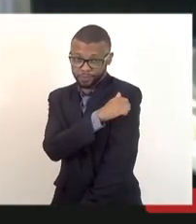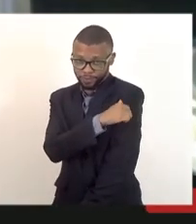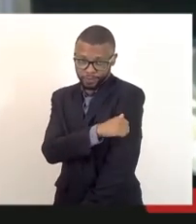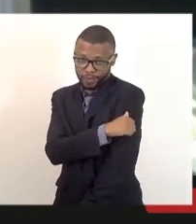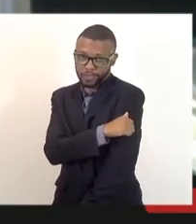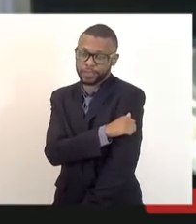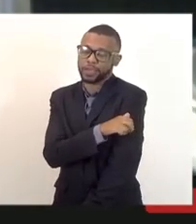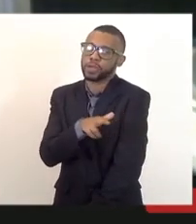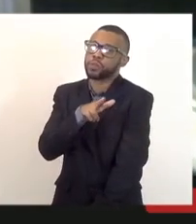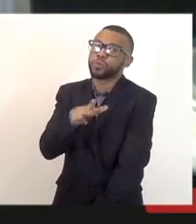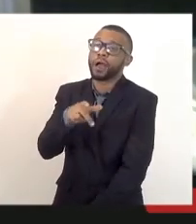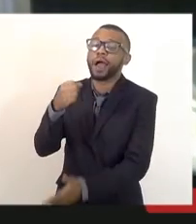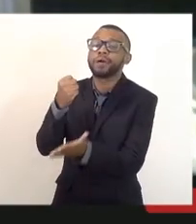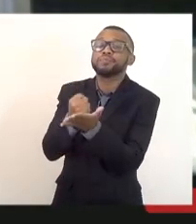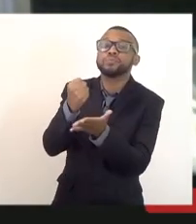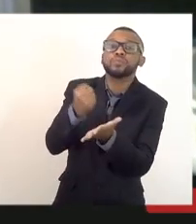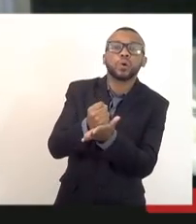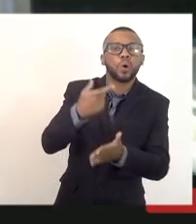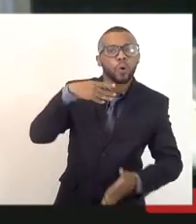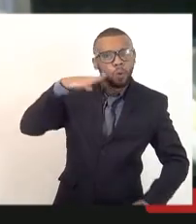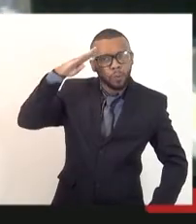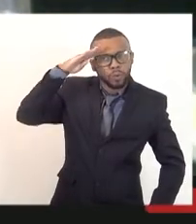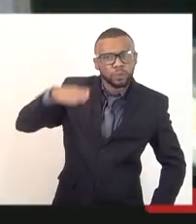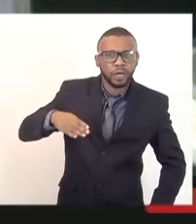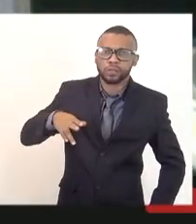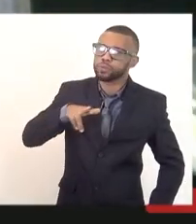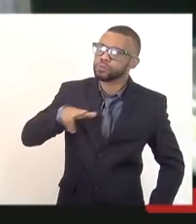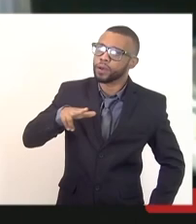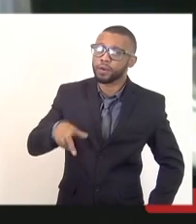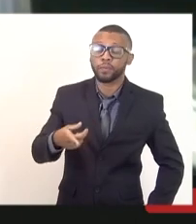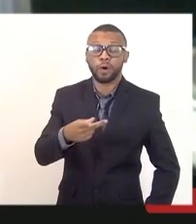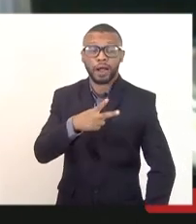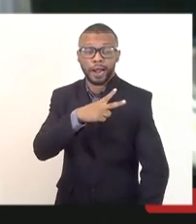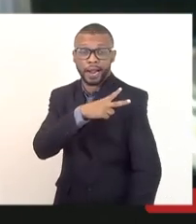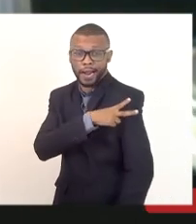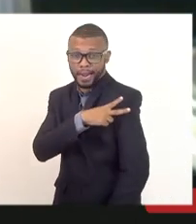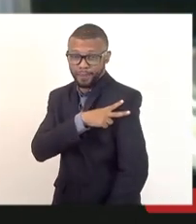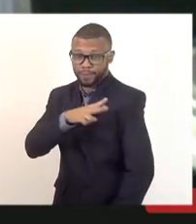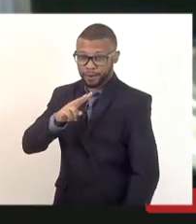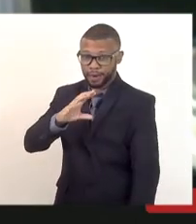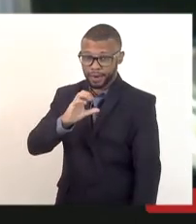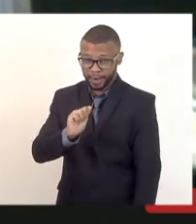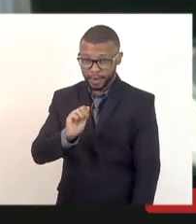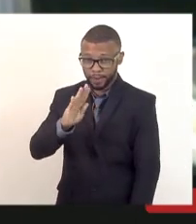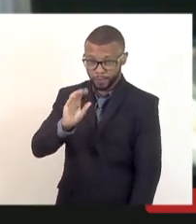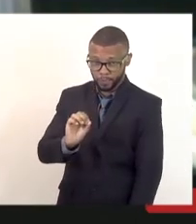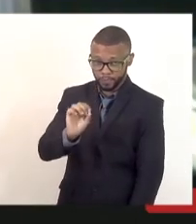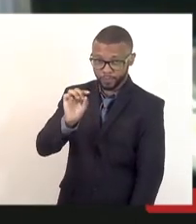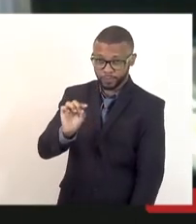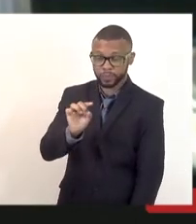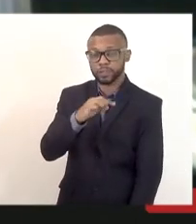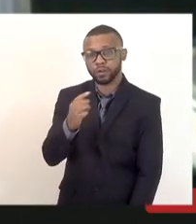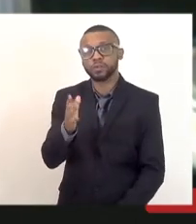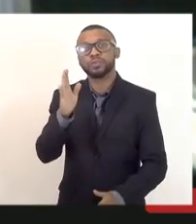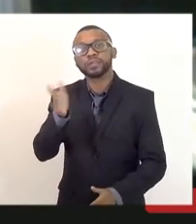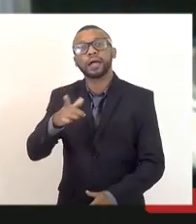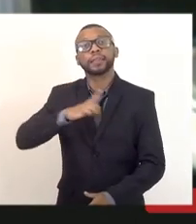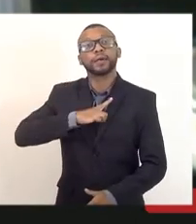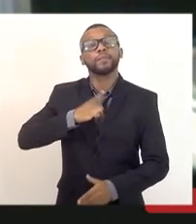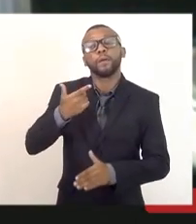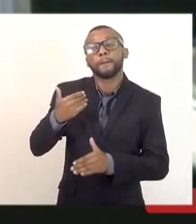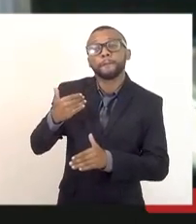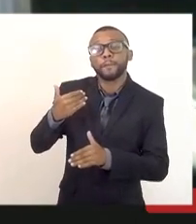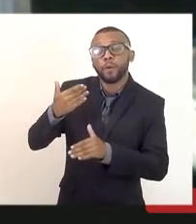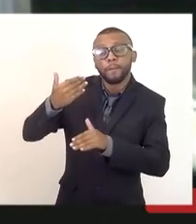ele não é admitido como soldado, ele é admitido como cabo. Então, nós já temos um processo junto à